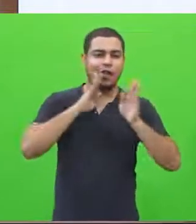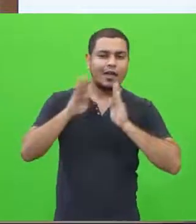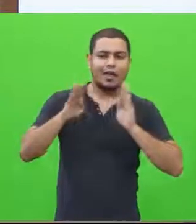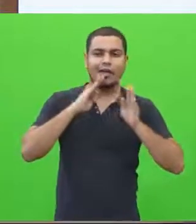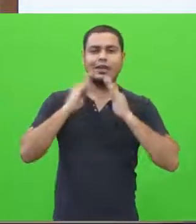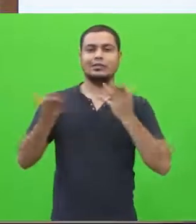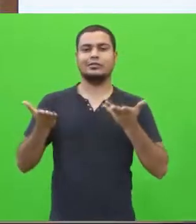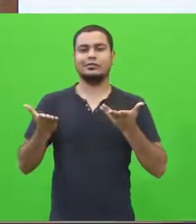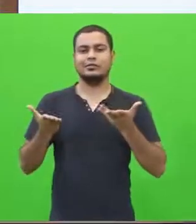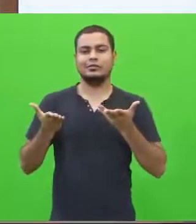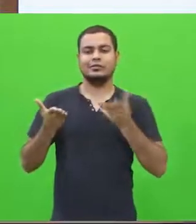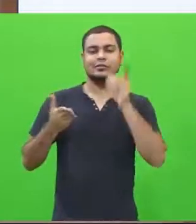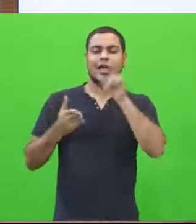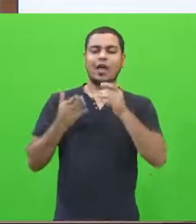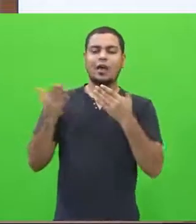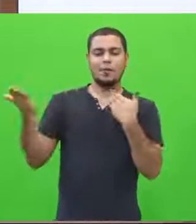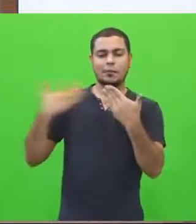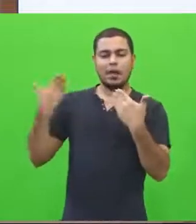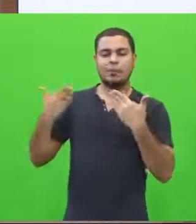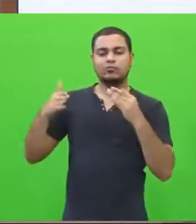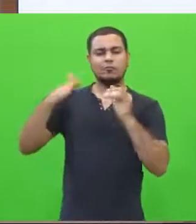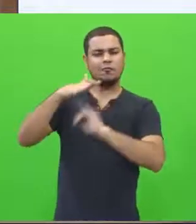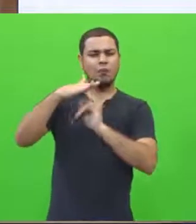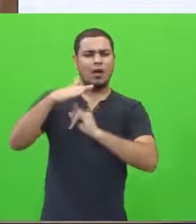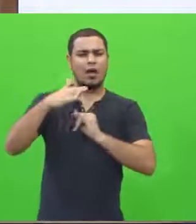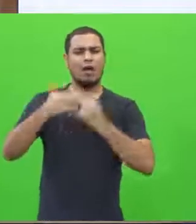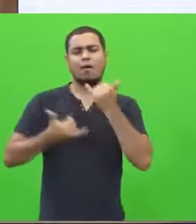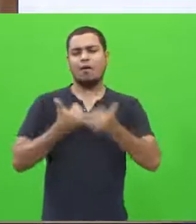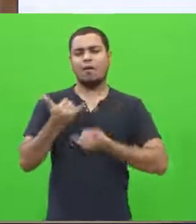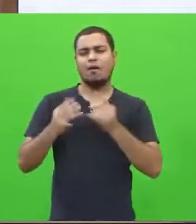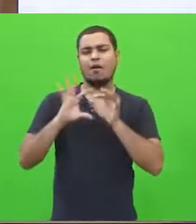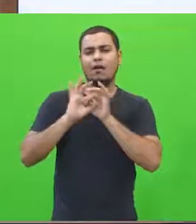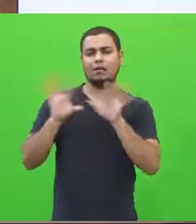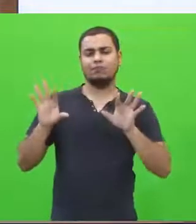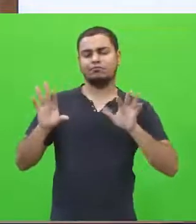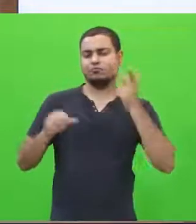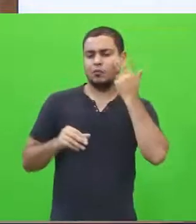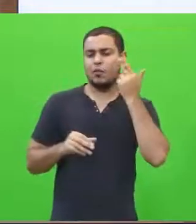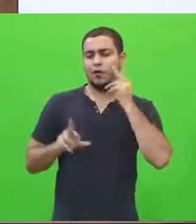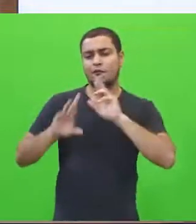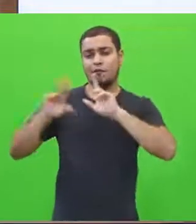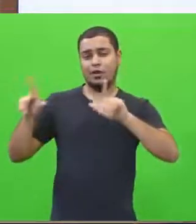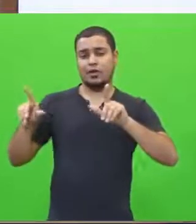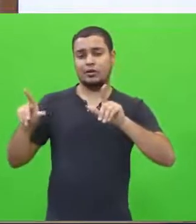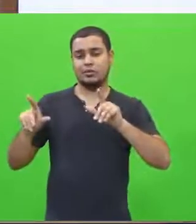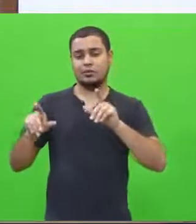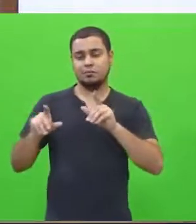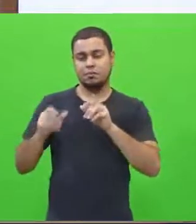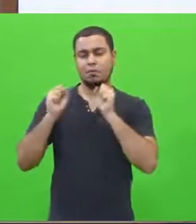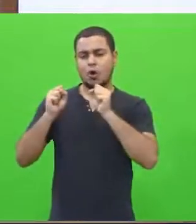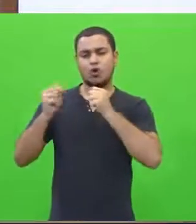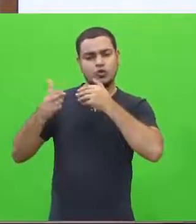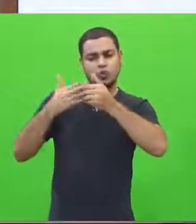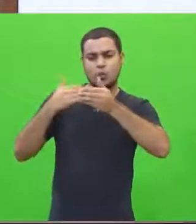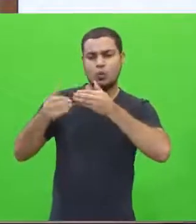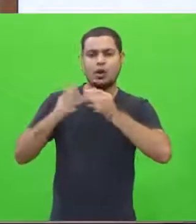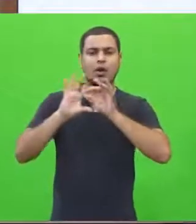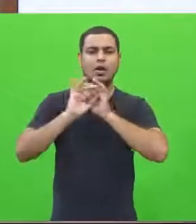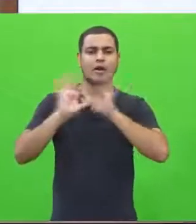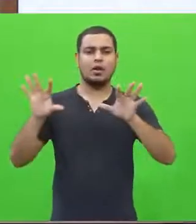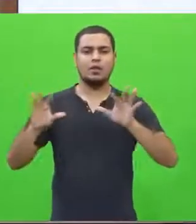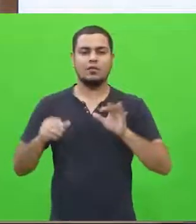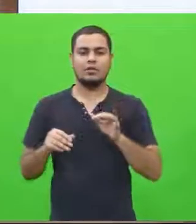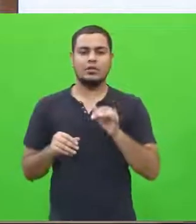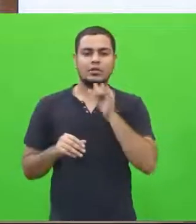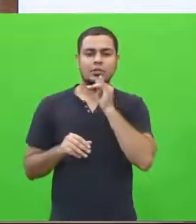face, das redes sociais, é diferenciado. É permitido tudo. É permitido, por exemplo,